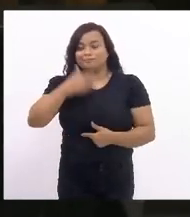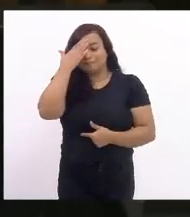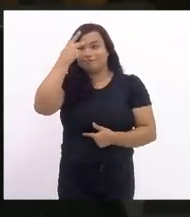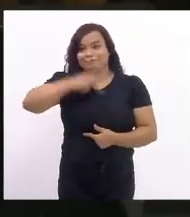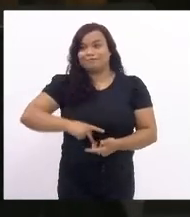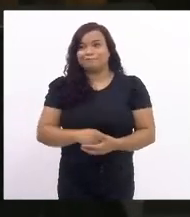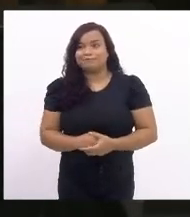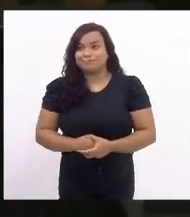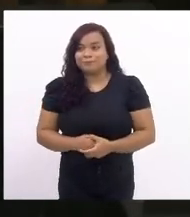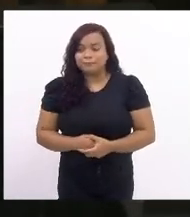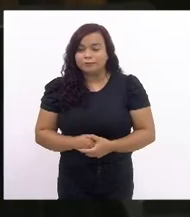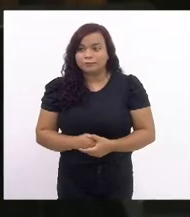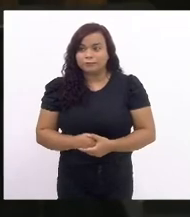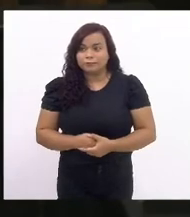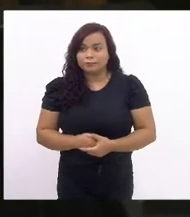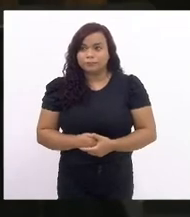presidenta.